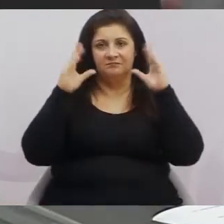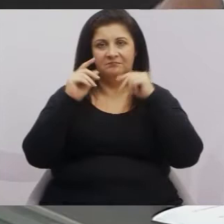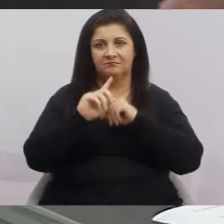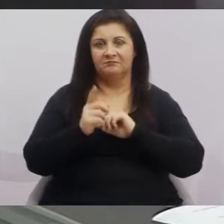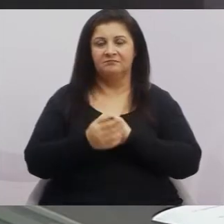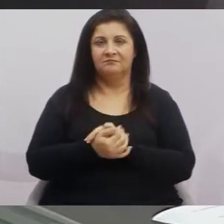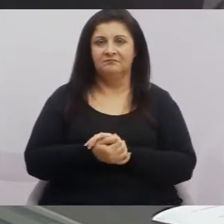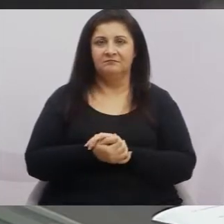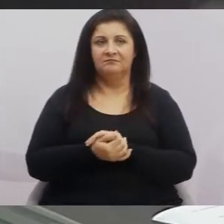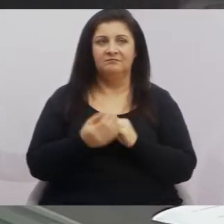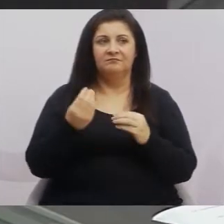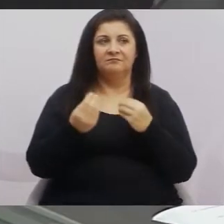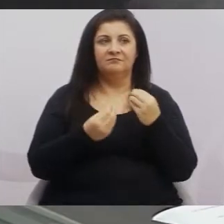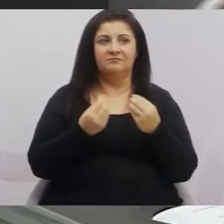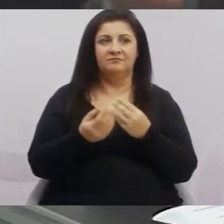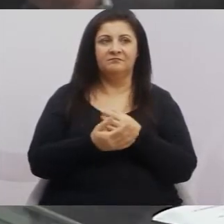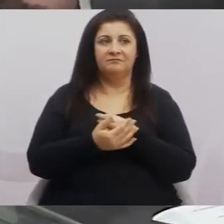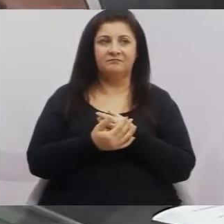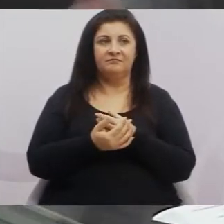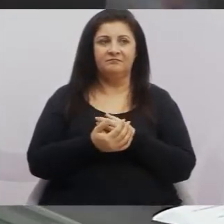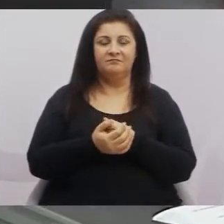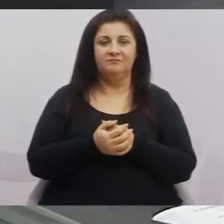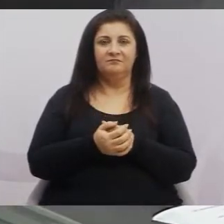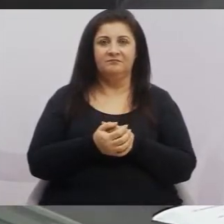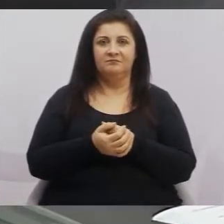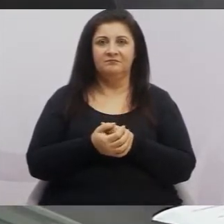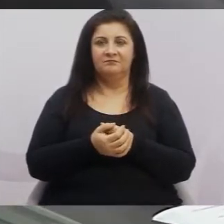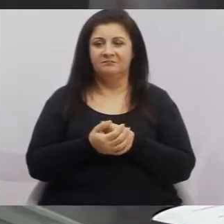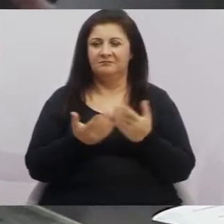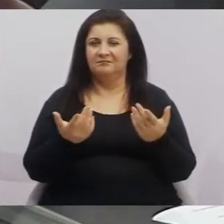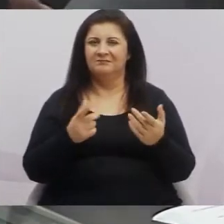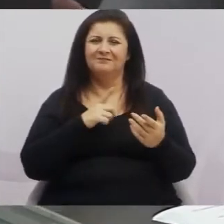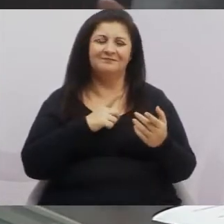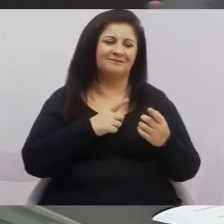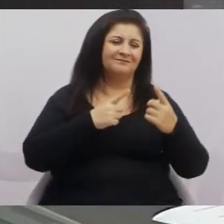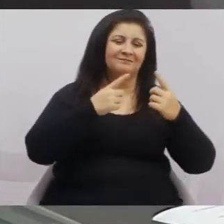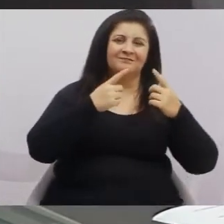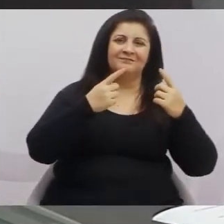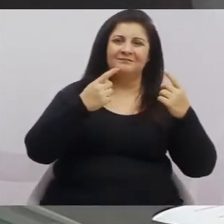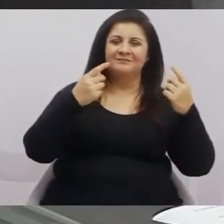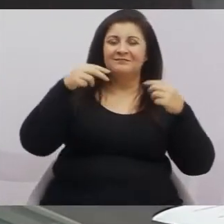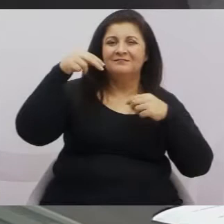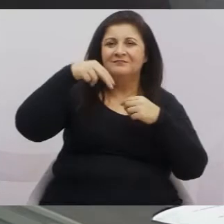Como é que você vai competir com novela, jornal nacional,